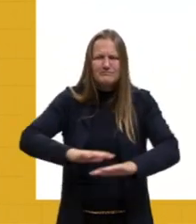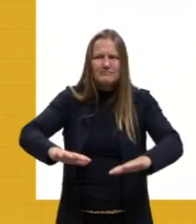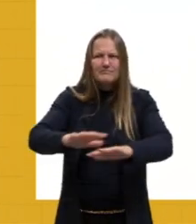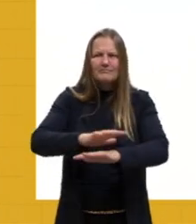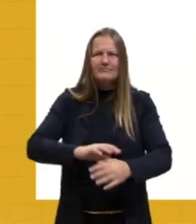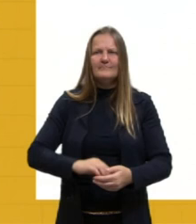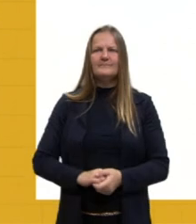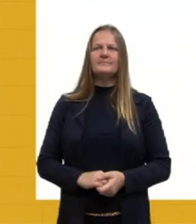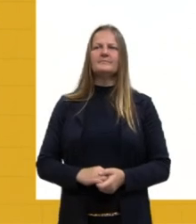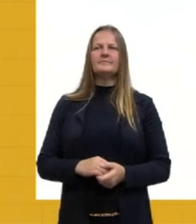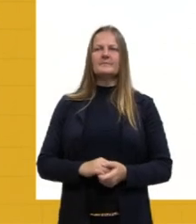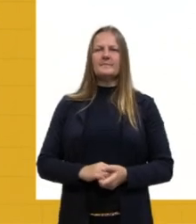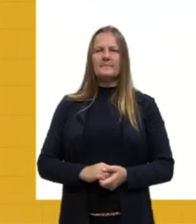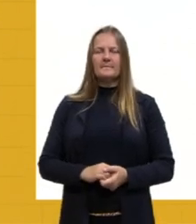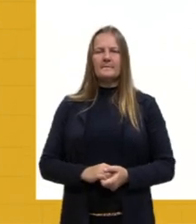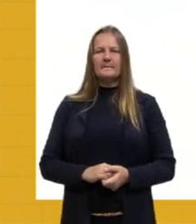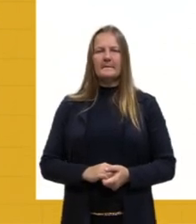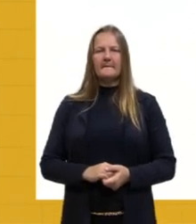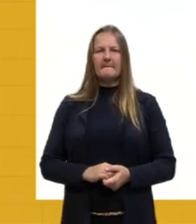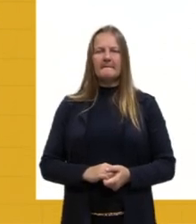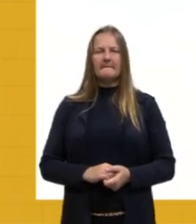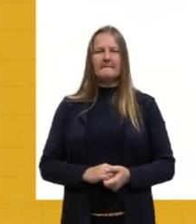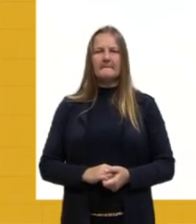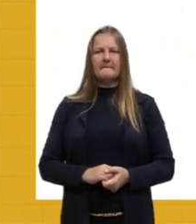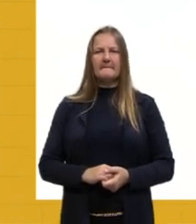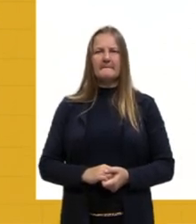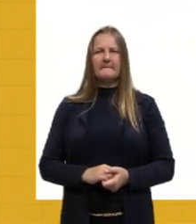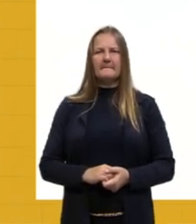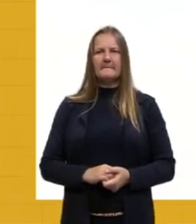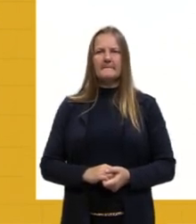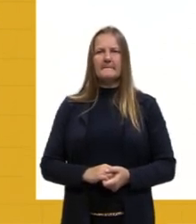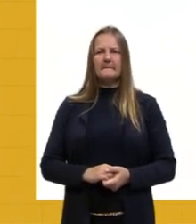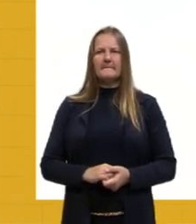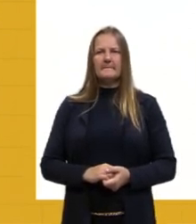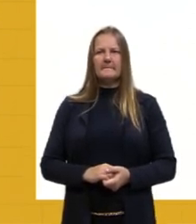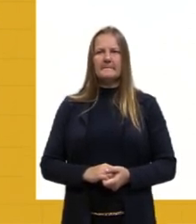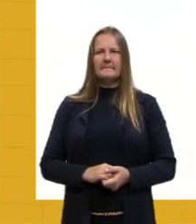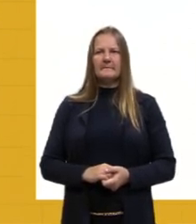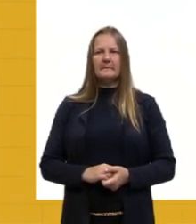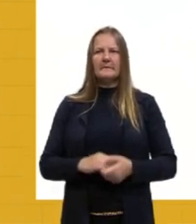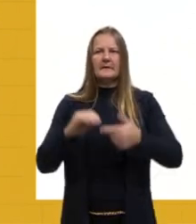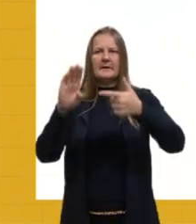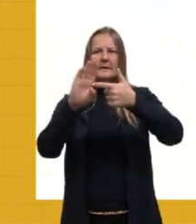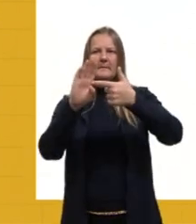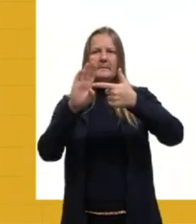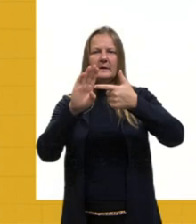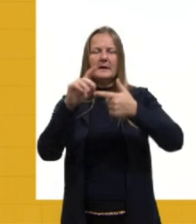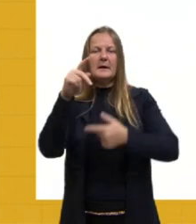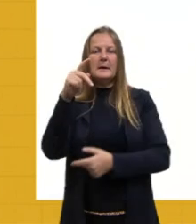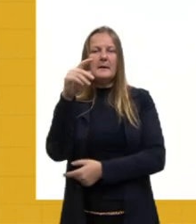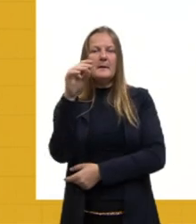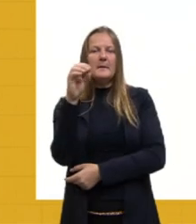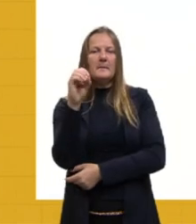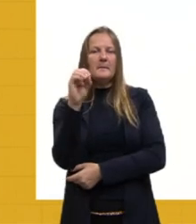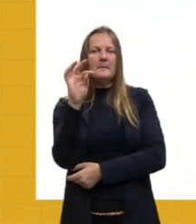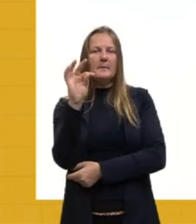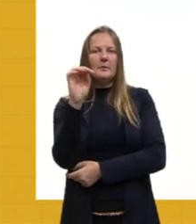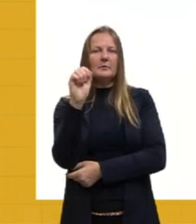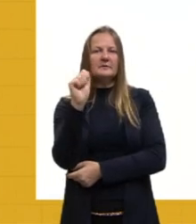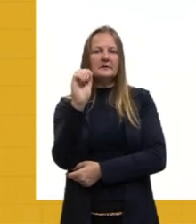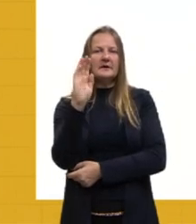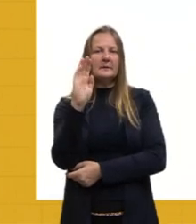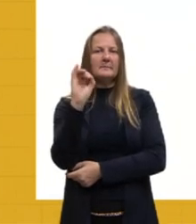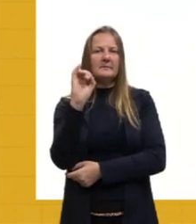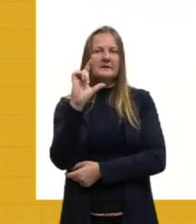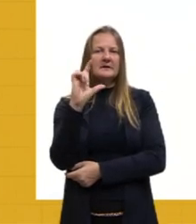neutralizando aí o corpo d'água, né? Pelo contrário. Então, não é. Letra B, potabilização, processo